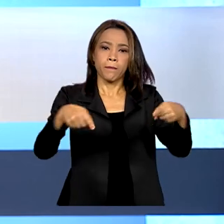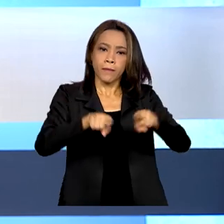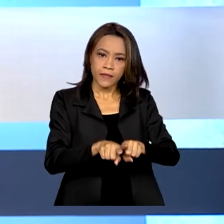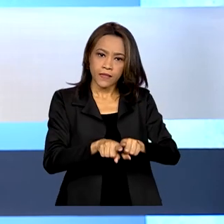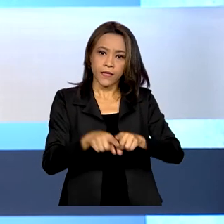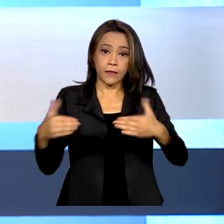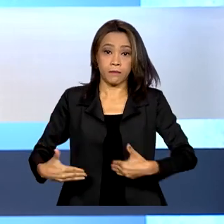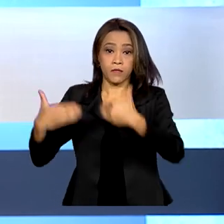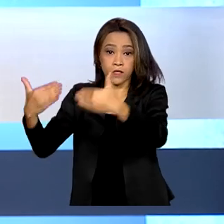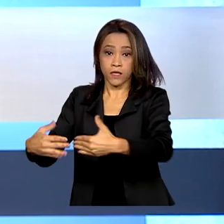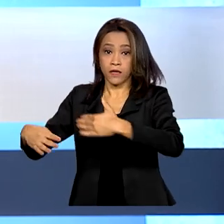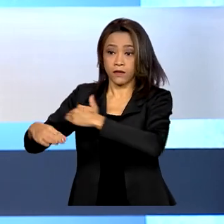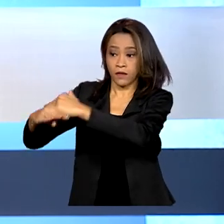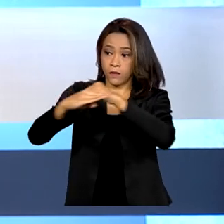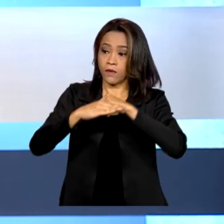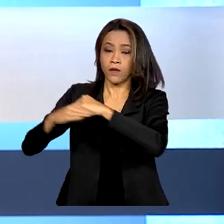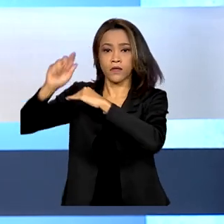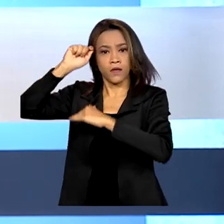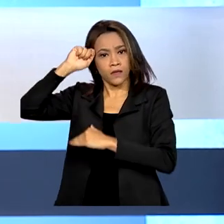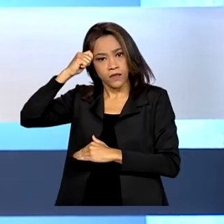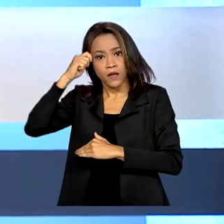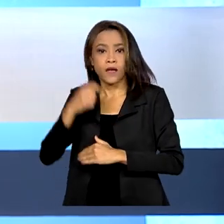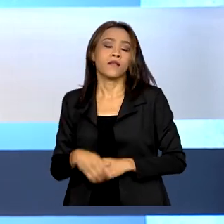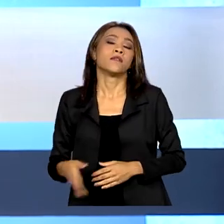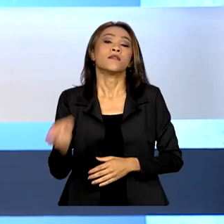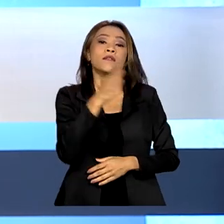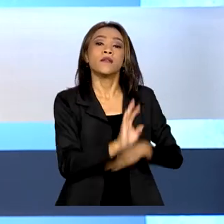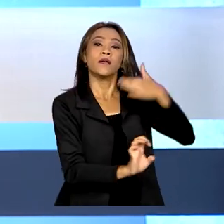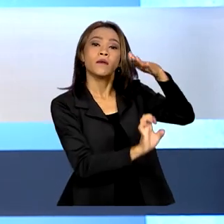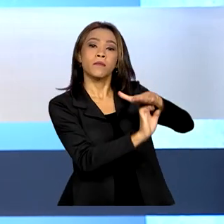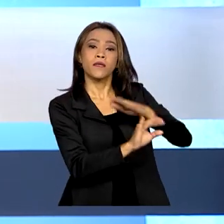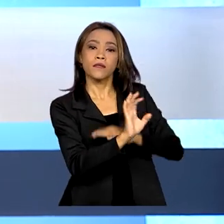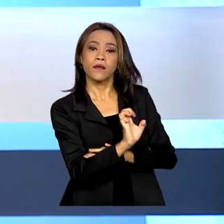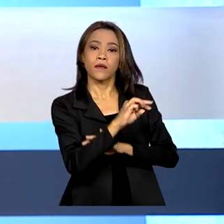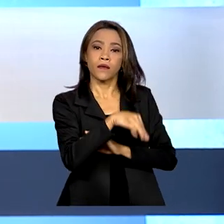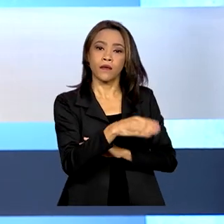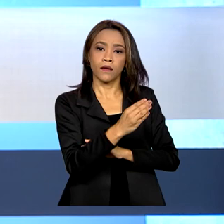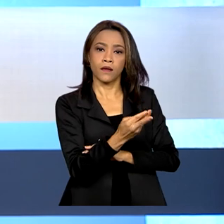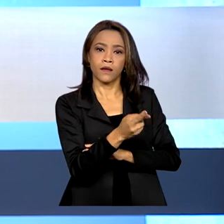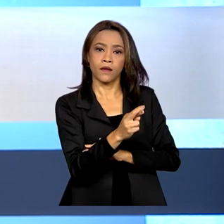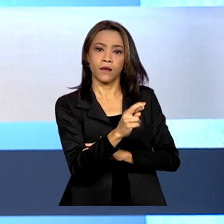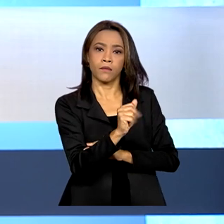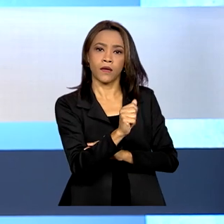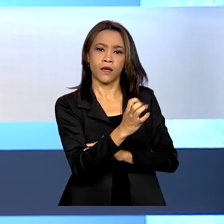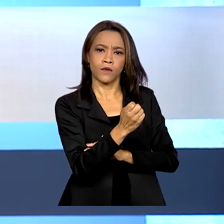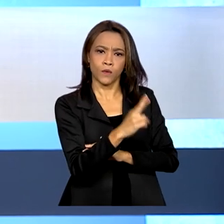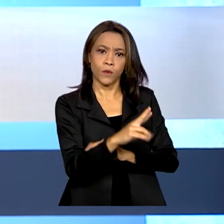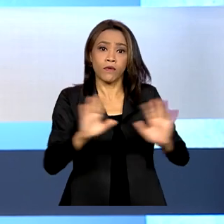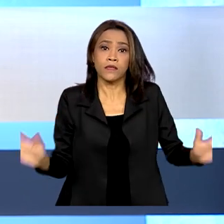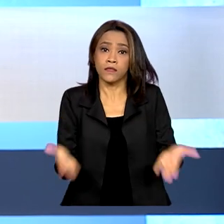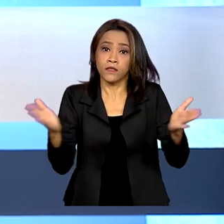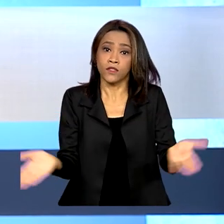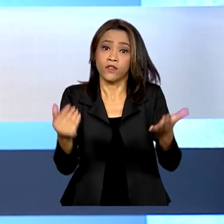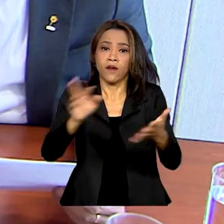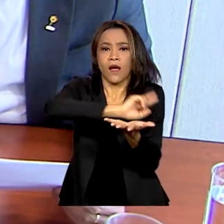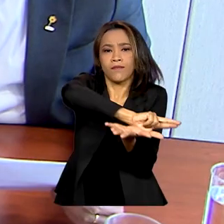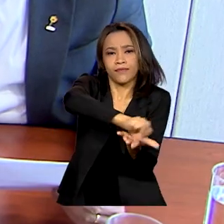Ministério da Igualdade Racial e a Embratur vai incentivar a diversidade no setor público.